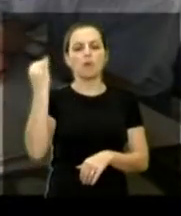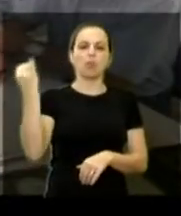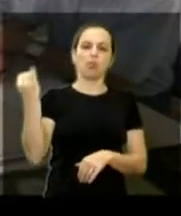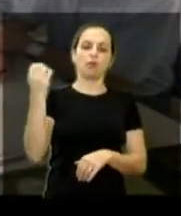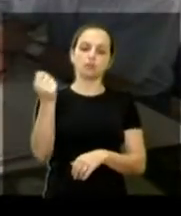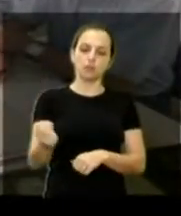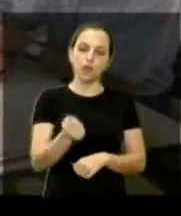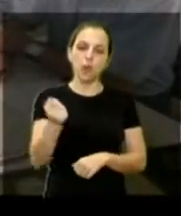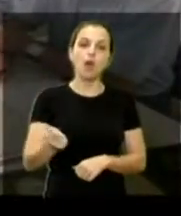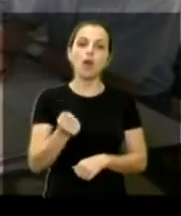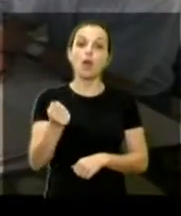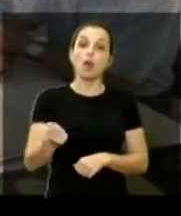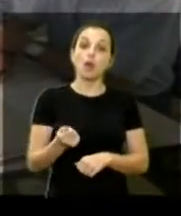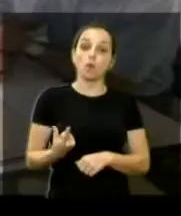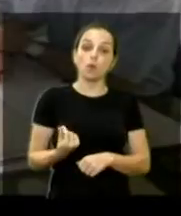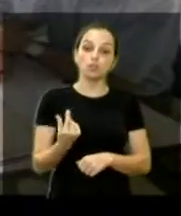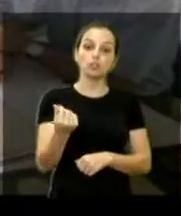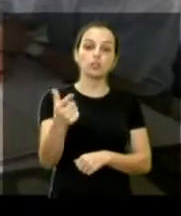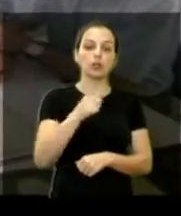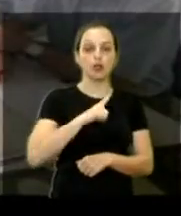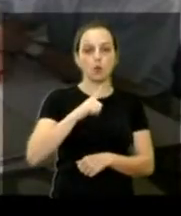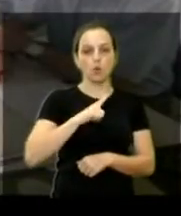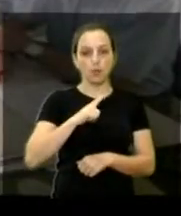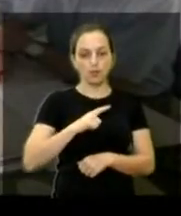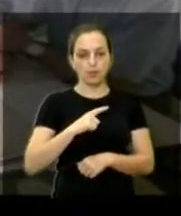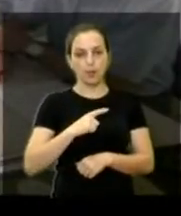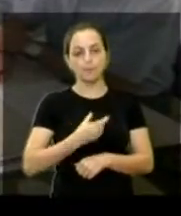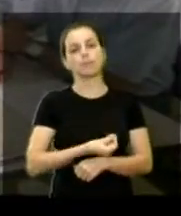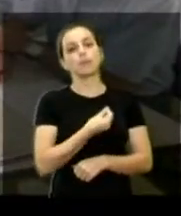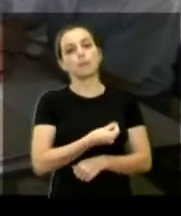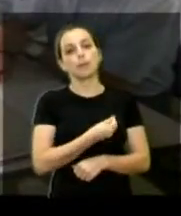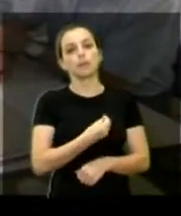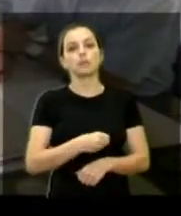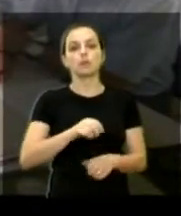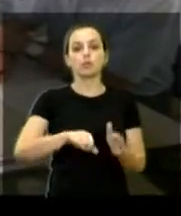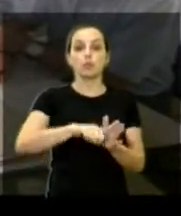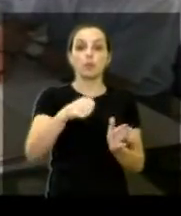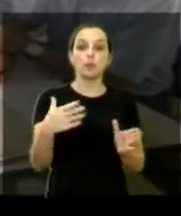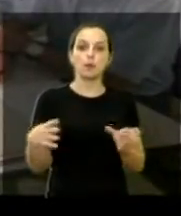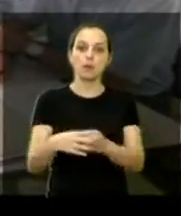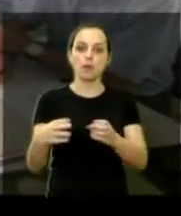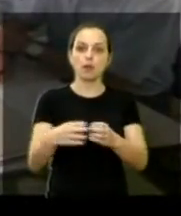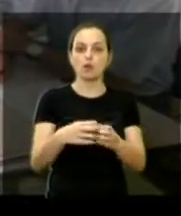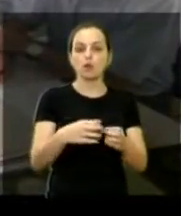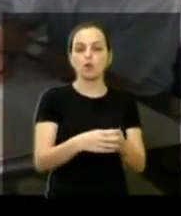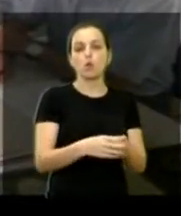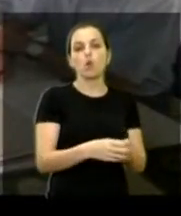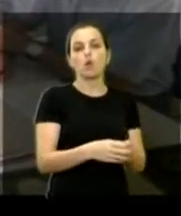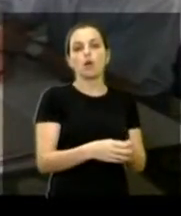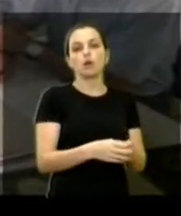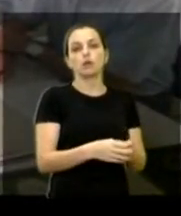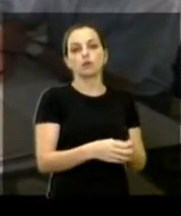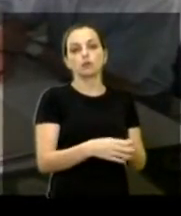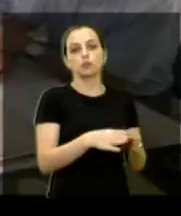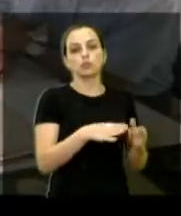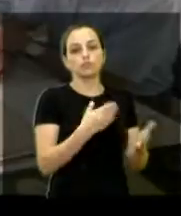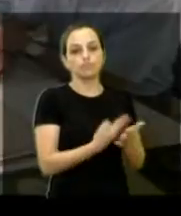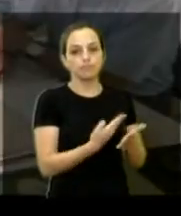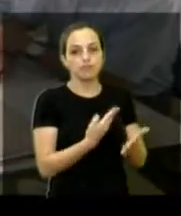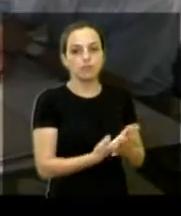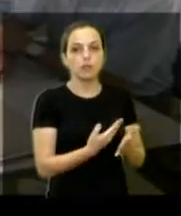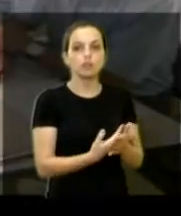Araraquara atraindo investimento. Participamos também do primeiro encontro da Comissão de Estudos da Orla Ferroviária,